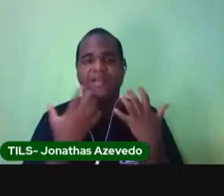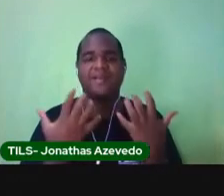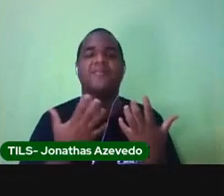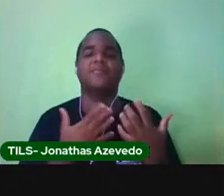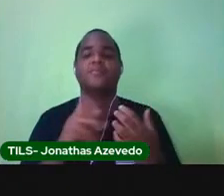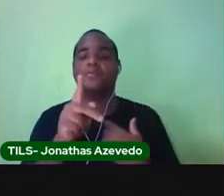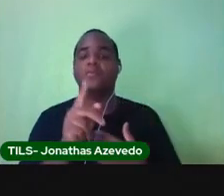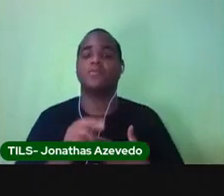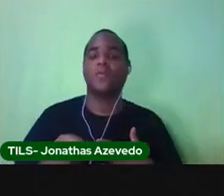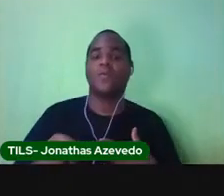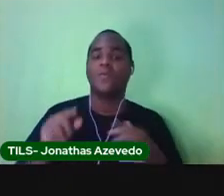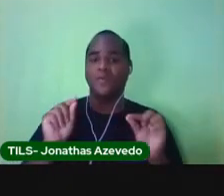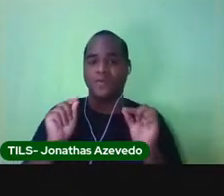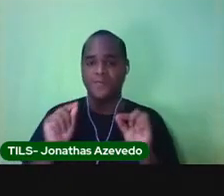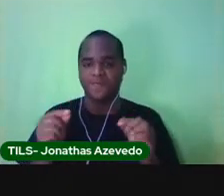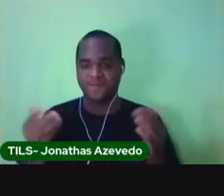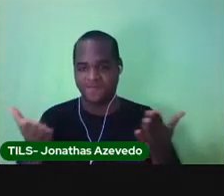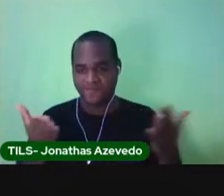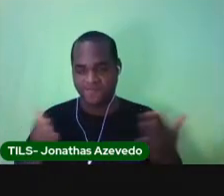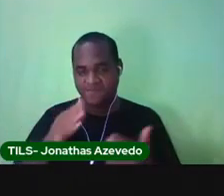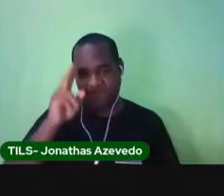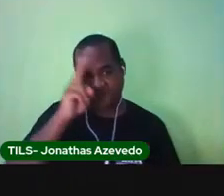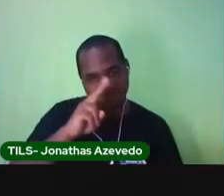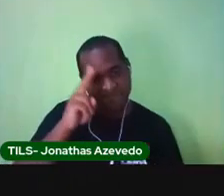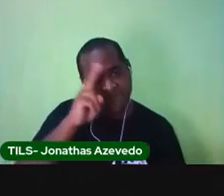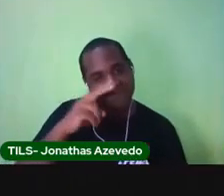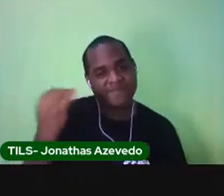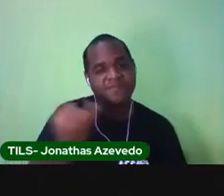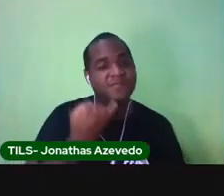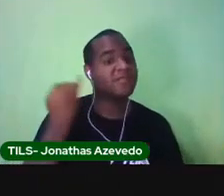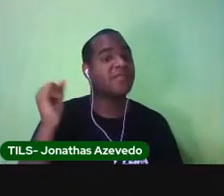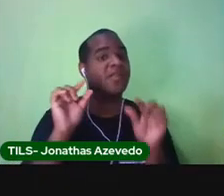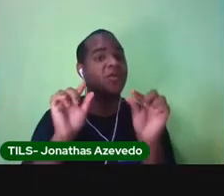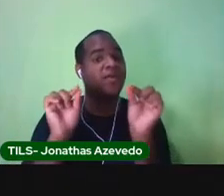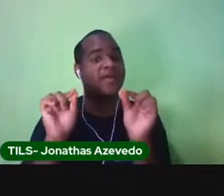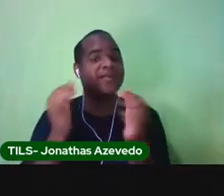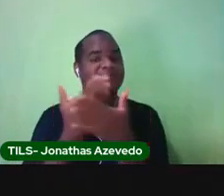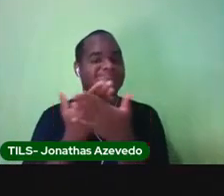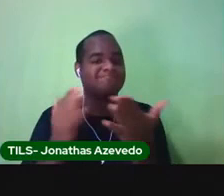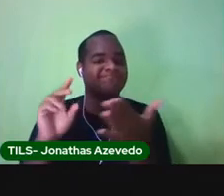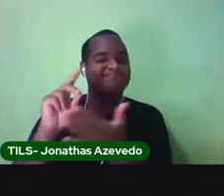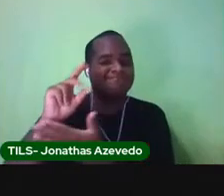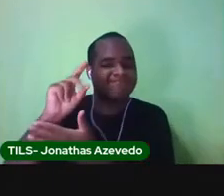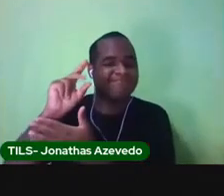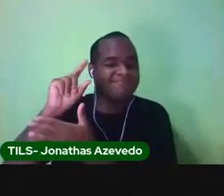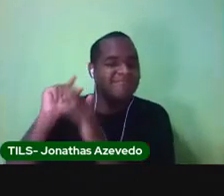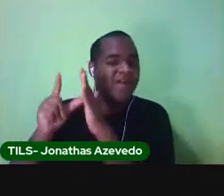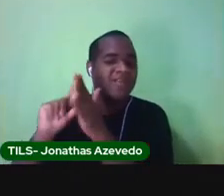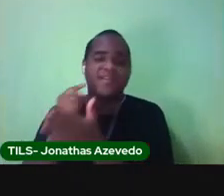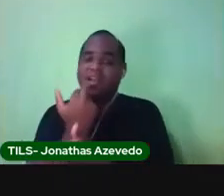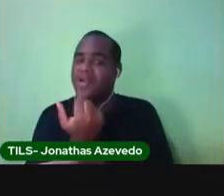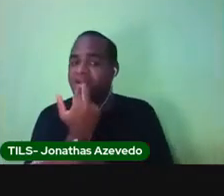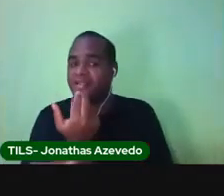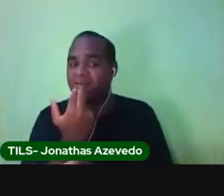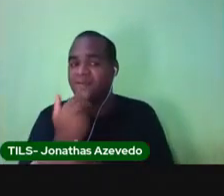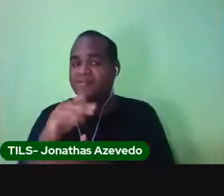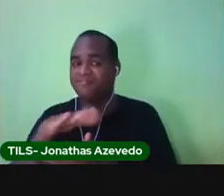fazer. Agora nós vamos recordar o que nós vimos nas outras aulas de linguagem.